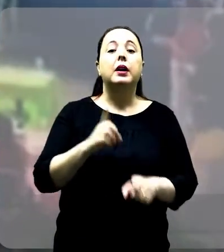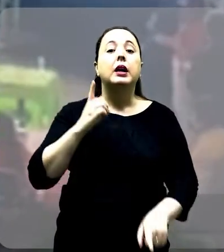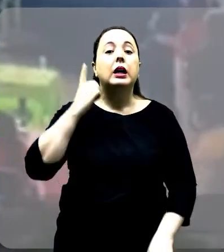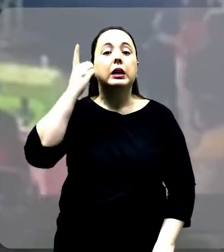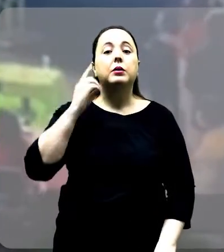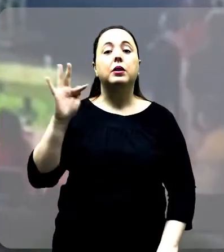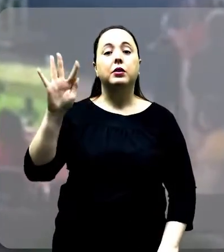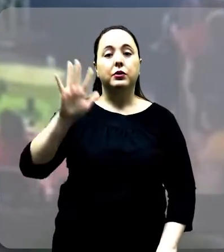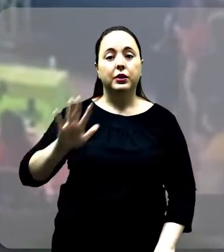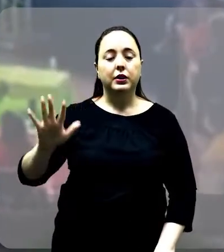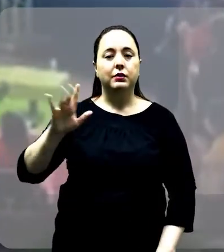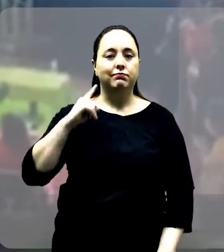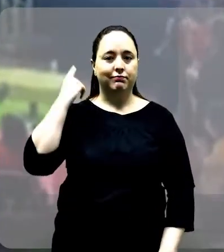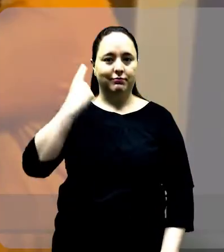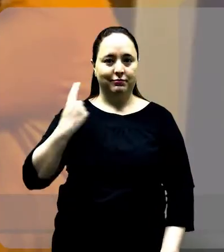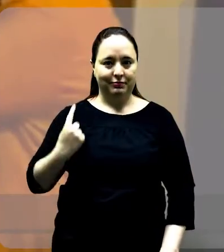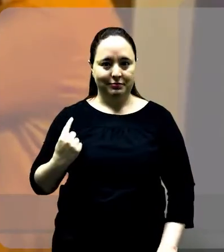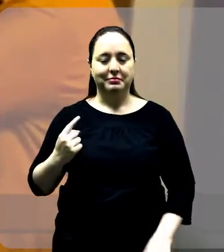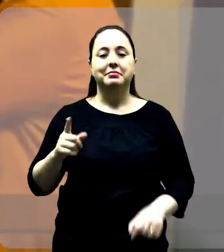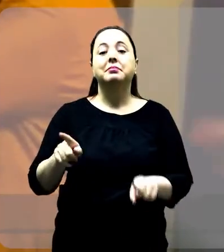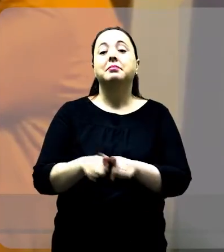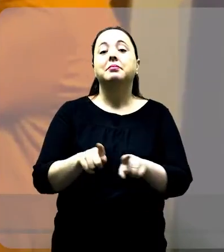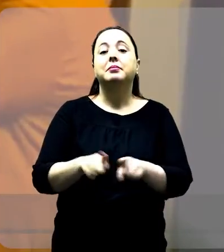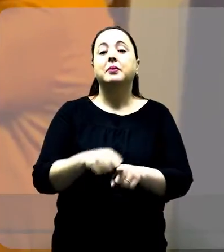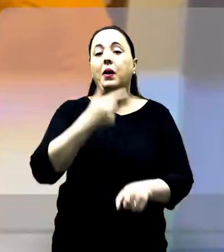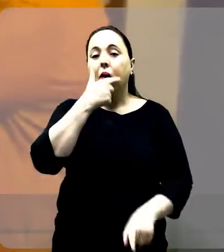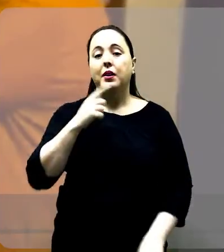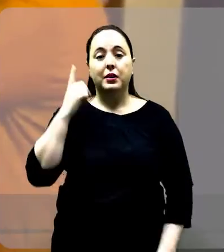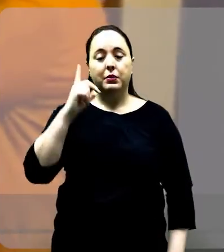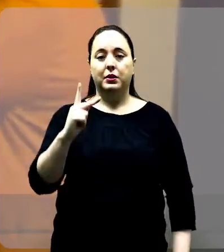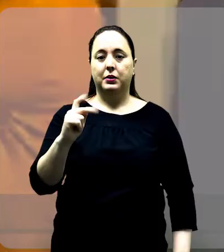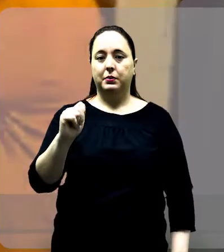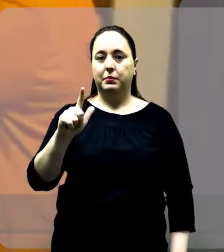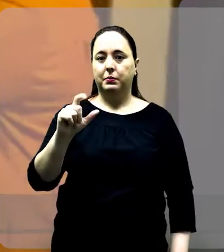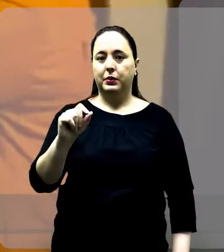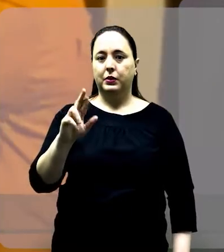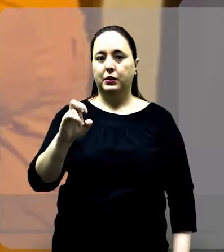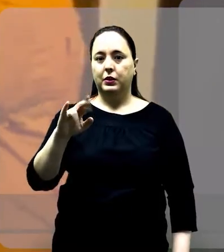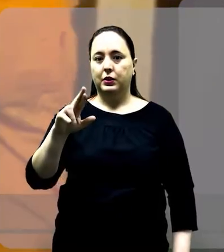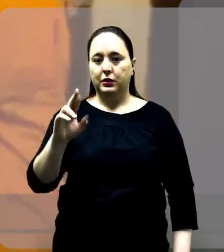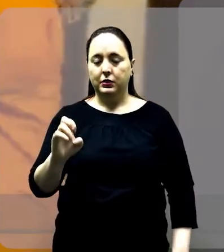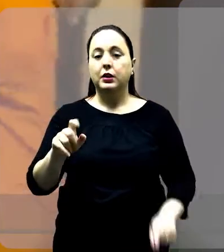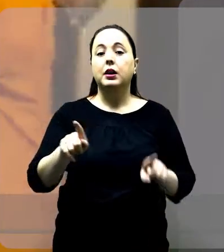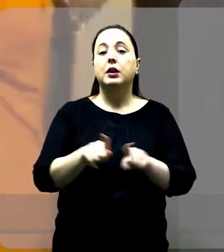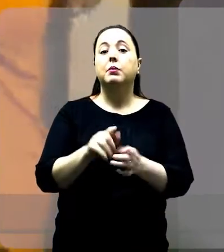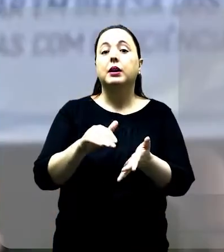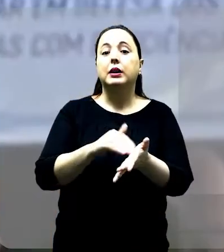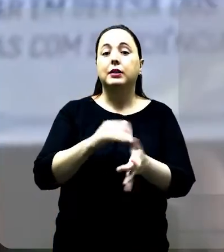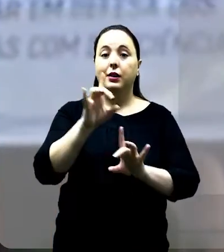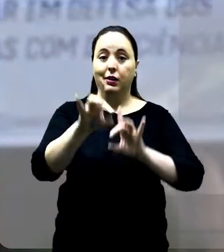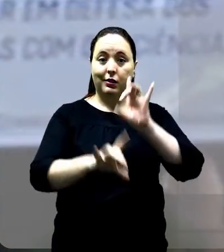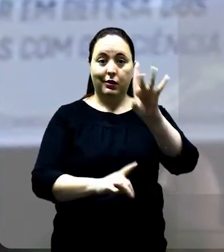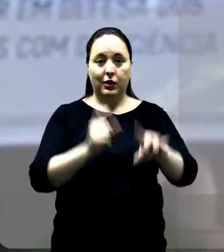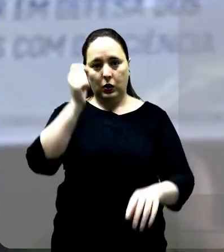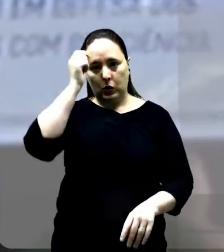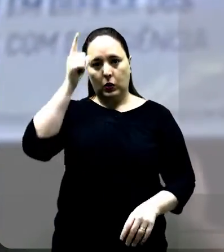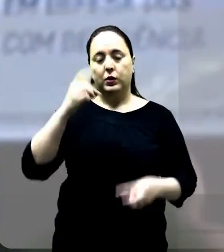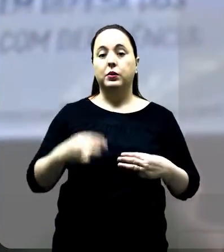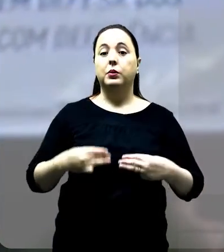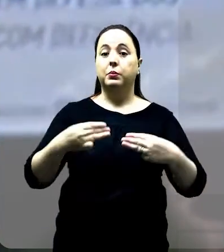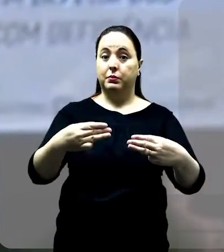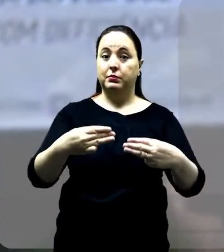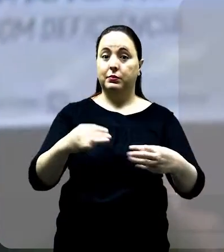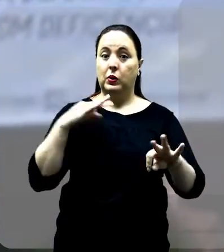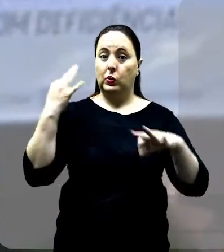Bolsonaro, a deputada federal Carla Zambelli, o também deputado federal Paulo Freire e o secretário especial